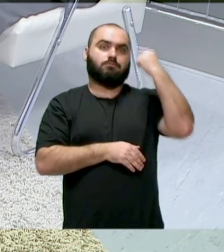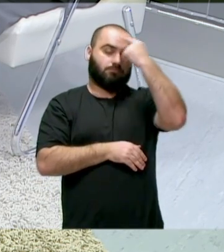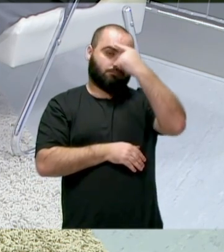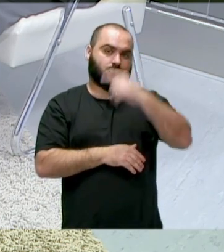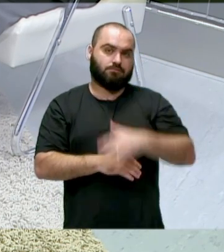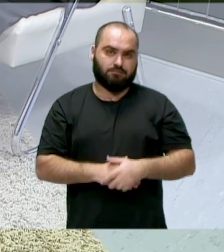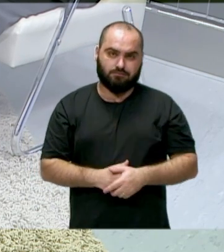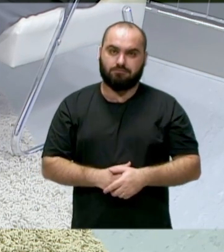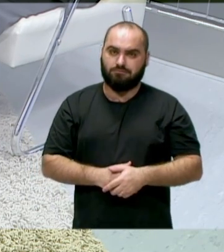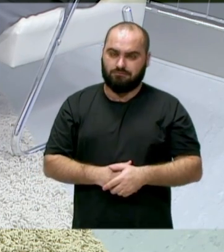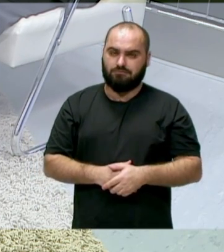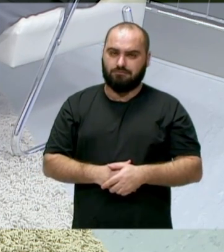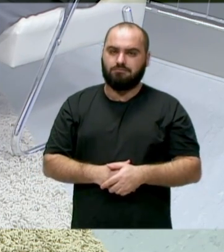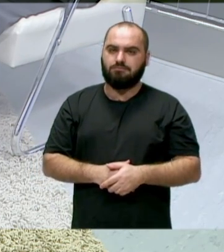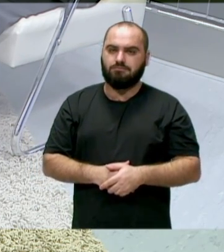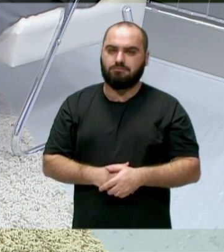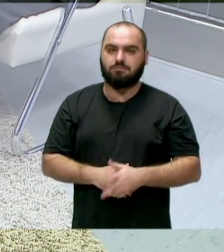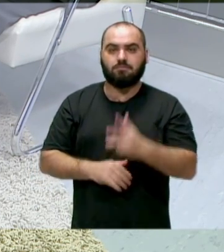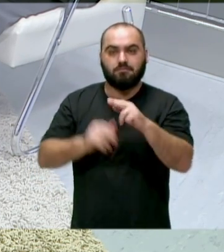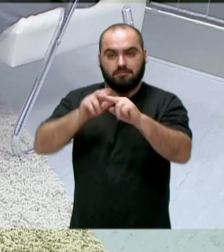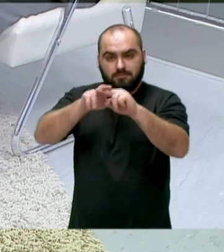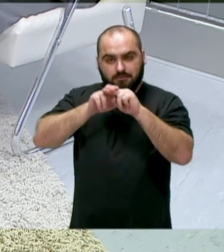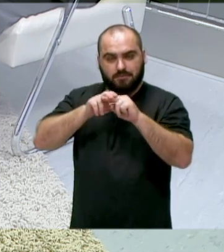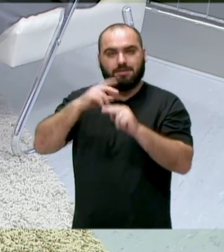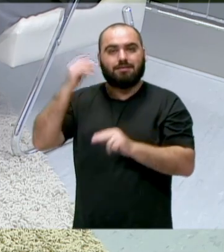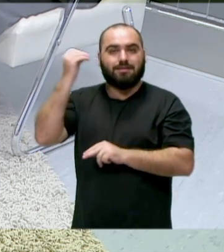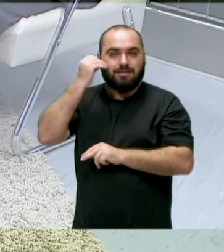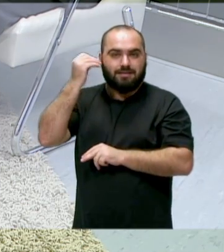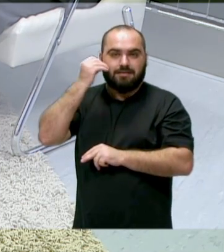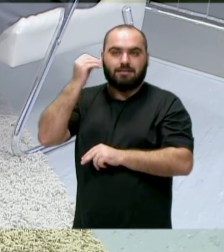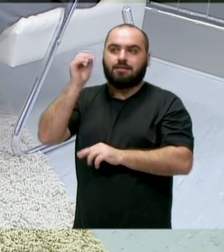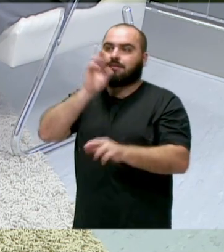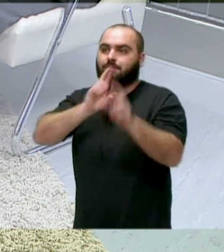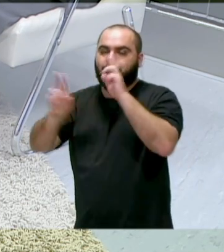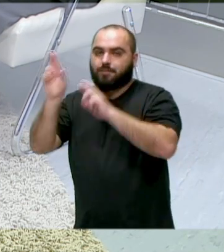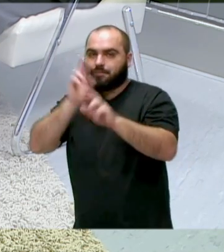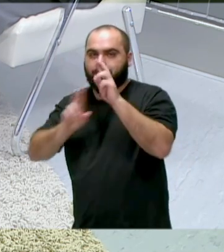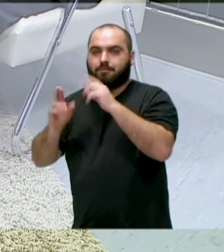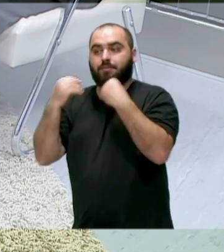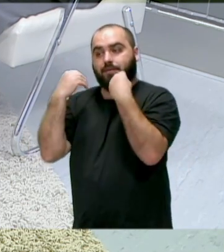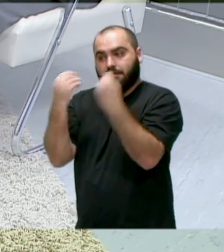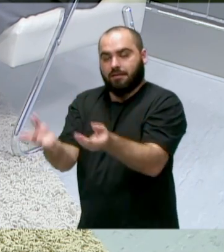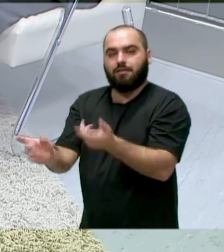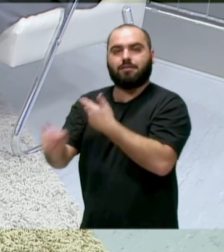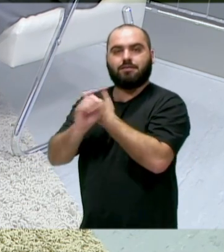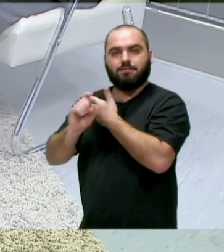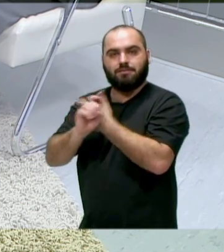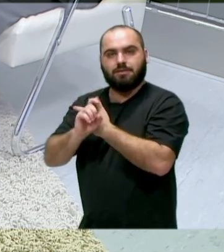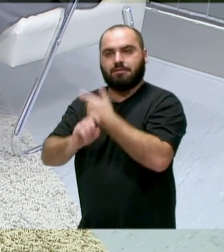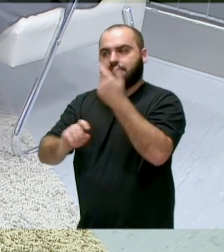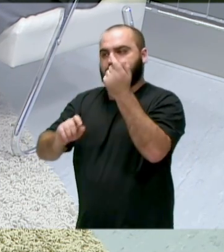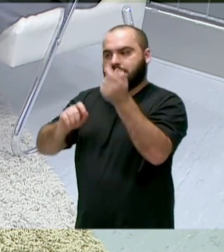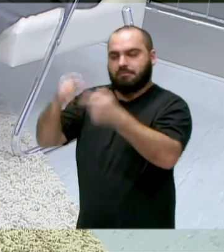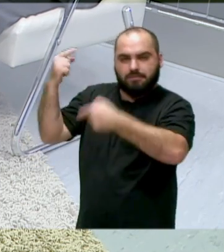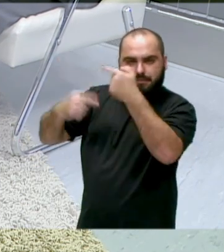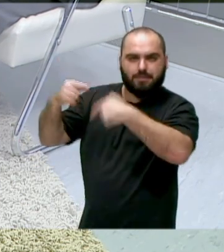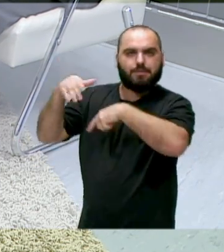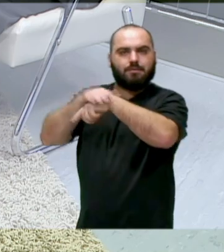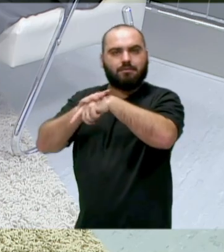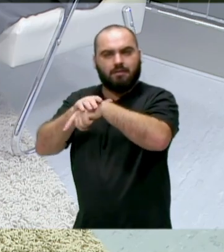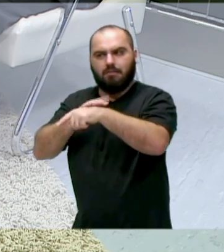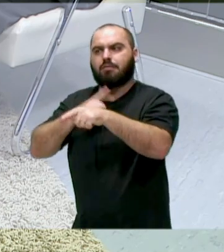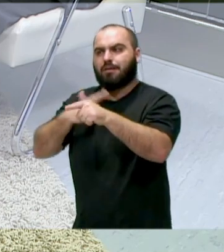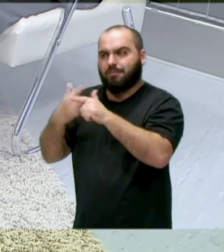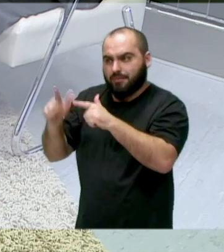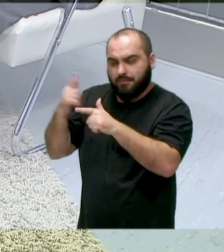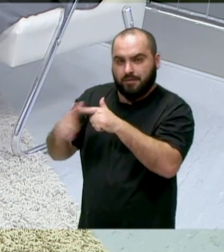tenta trazer essas soluções. Houve as demandas, leva para o Executivo, debate, rascunha. Tem uns problemas também. Hoje a